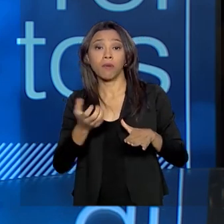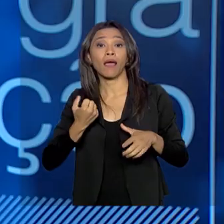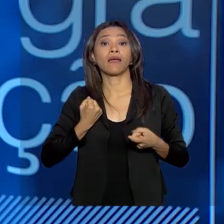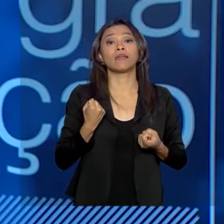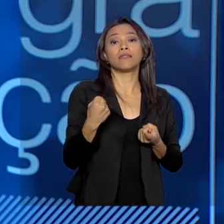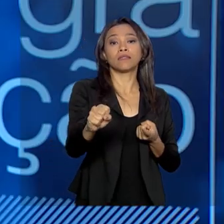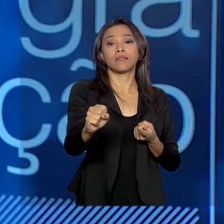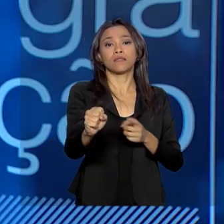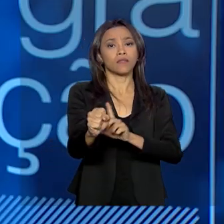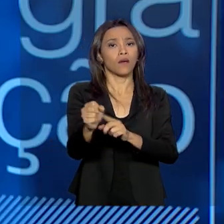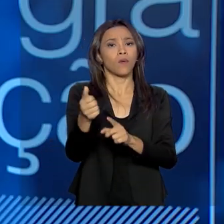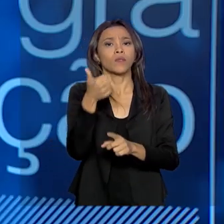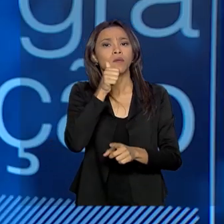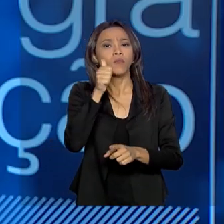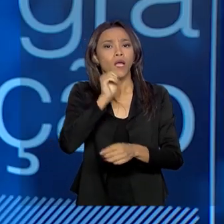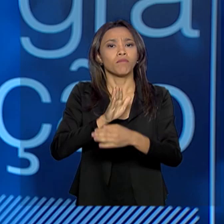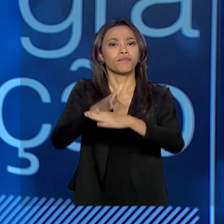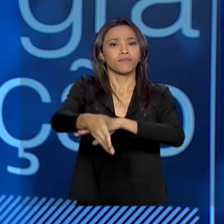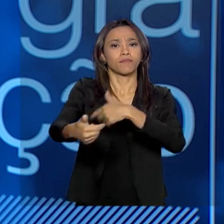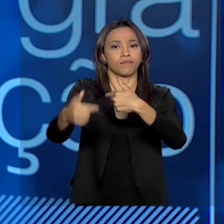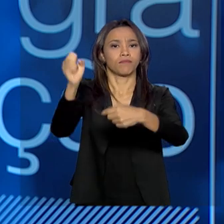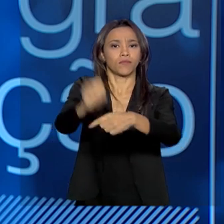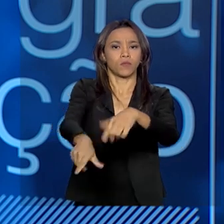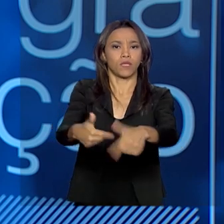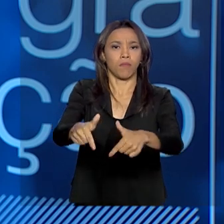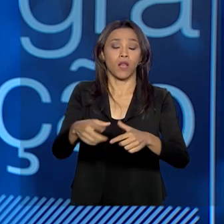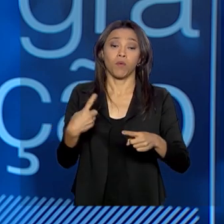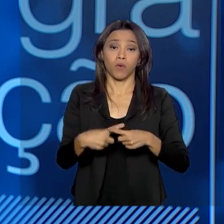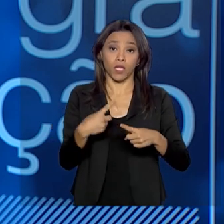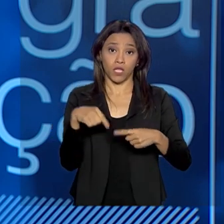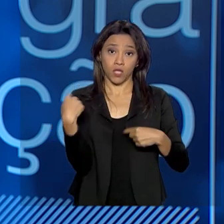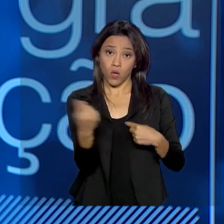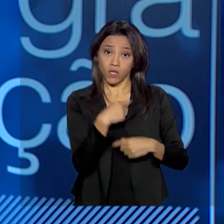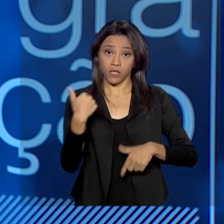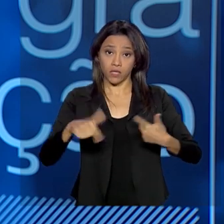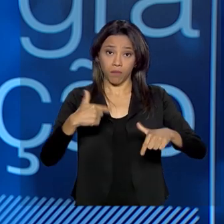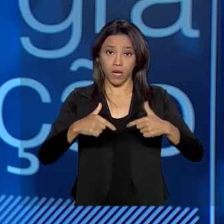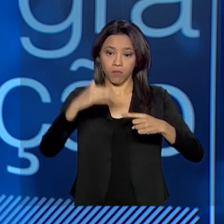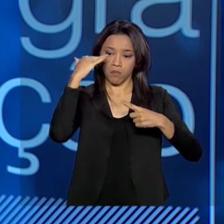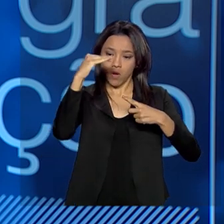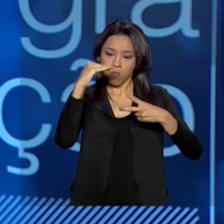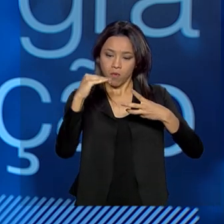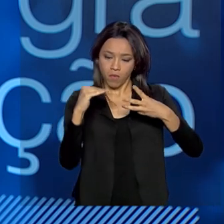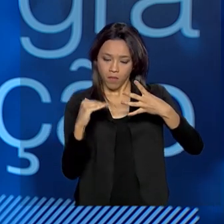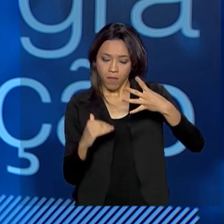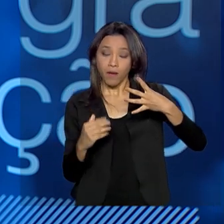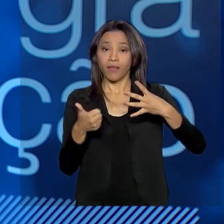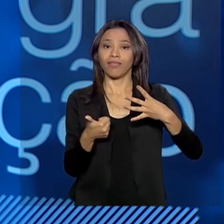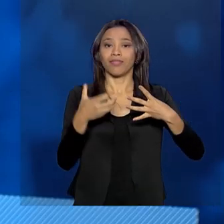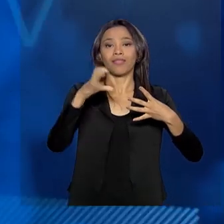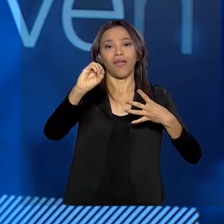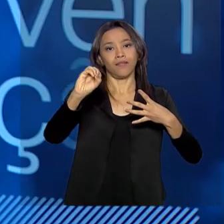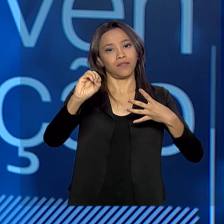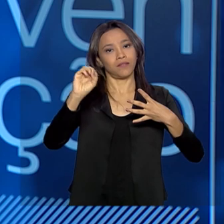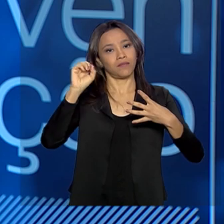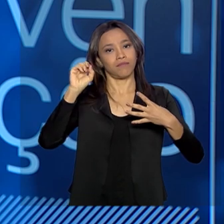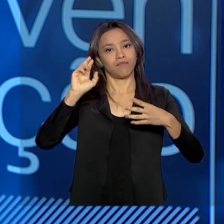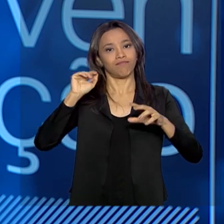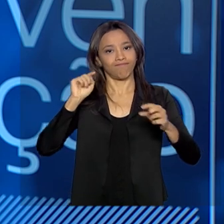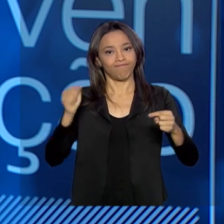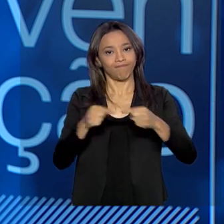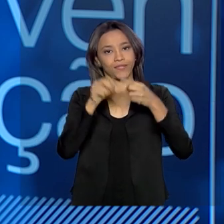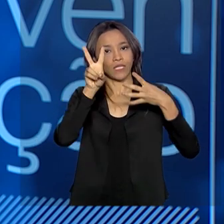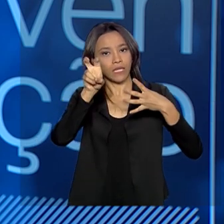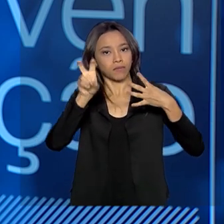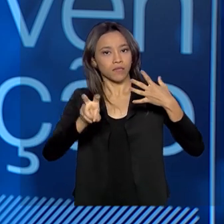Exatamente, porque um dos pilares, nós trabalhamos por pilares, nós temos cerca de 10 pilares de enfrentamento desse tema, desde a